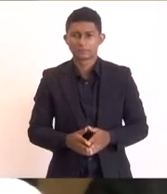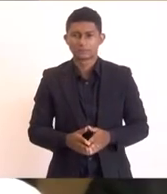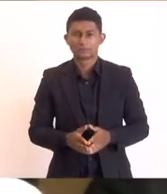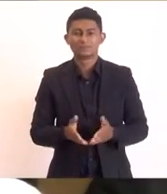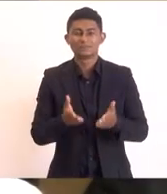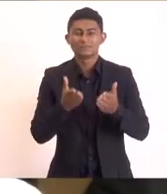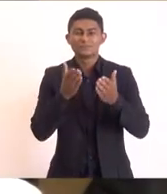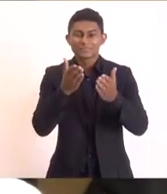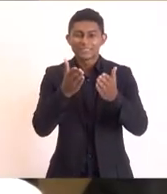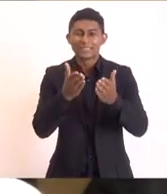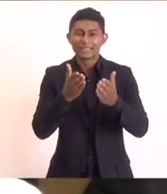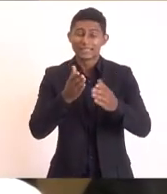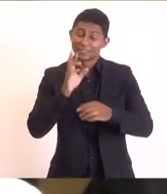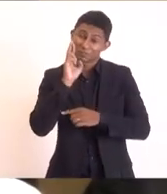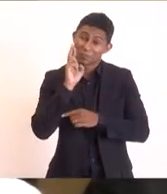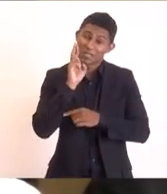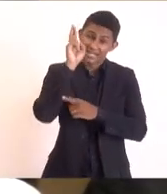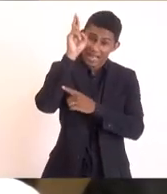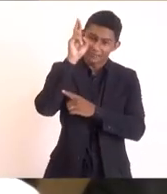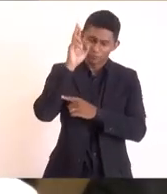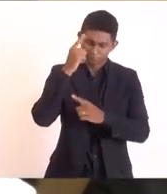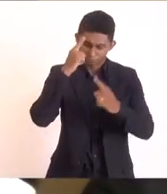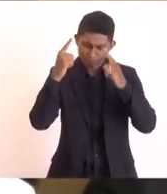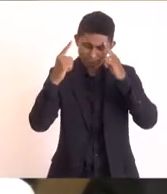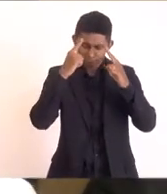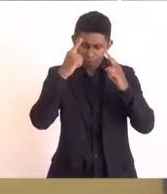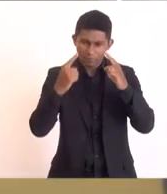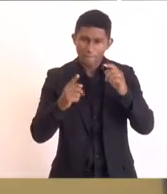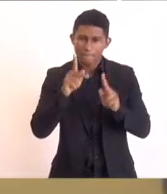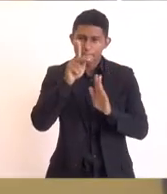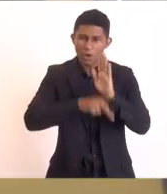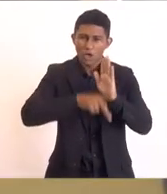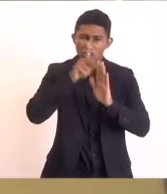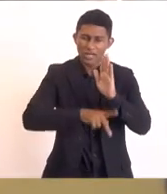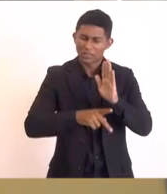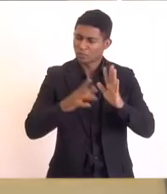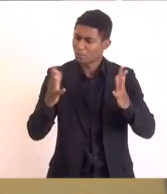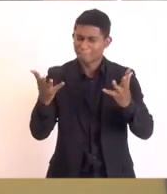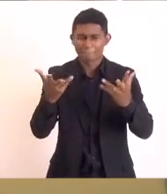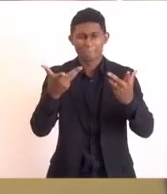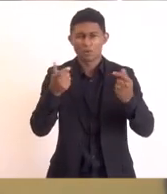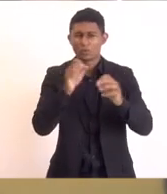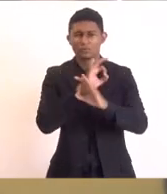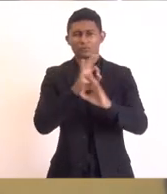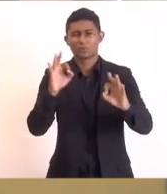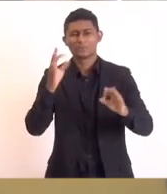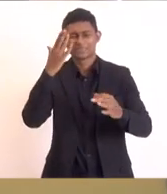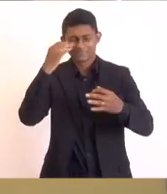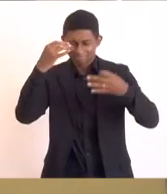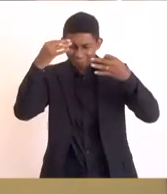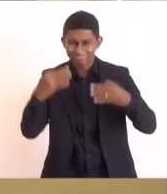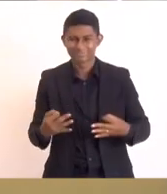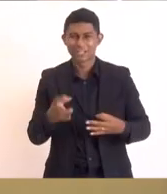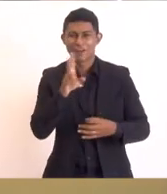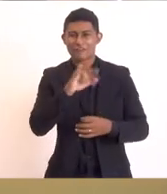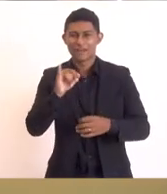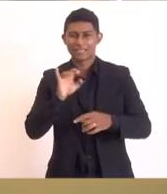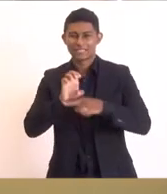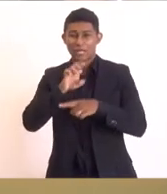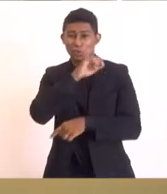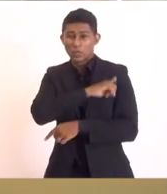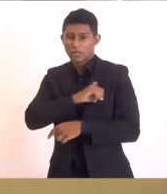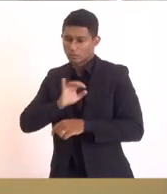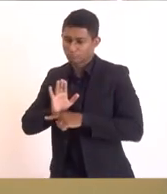pai da criança o idealizador desse projeto maravilhoso que com certeza vai mudar o estado do Rio de